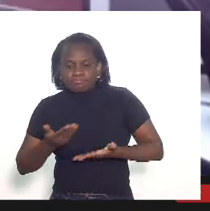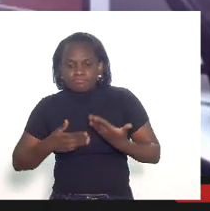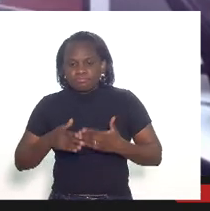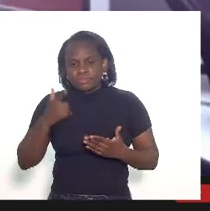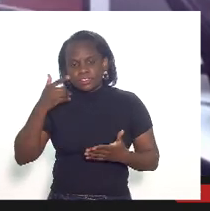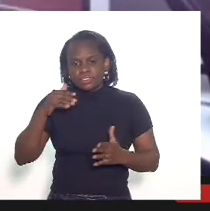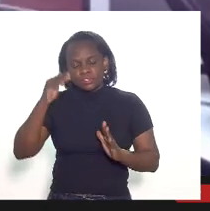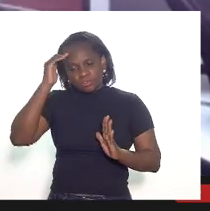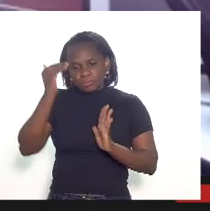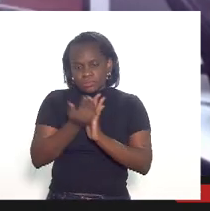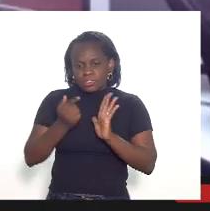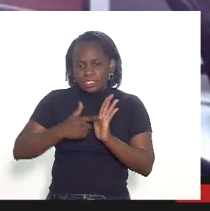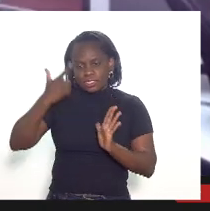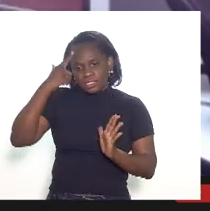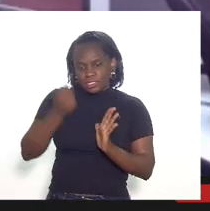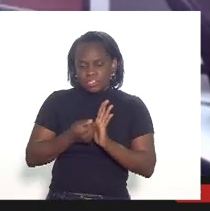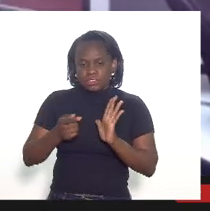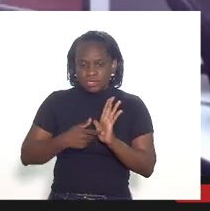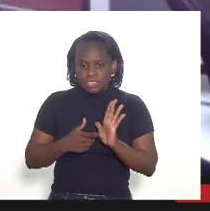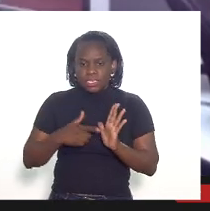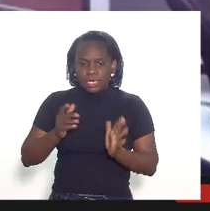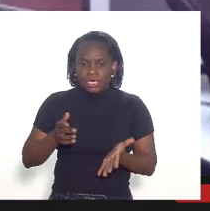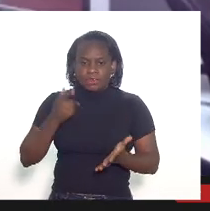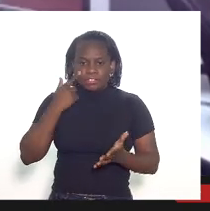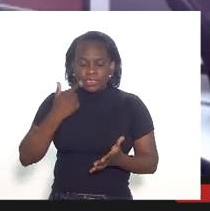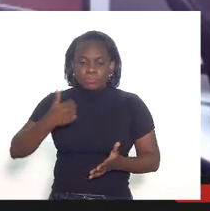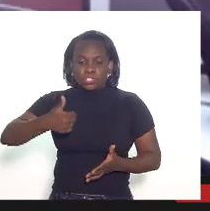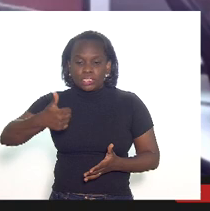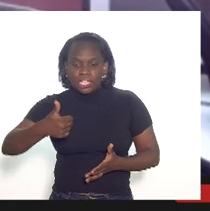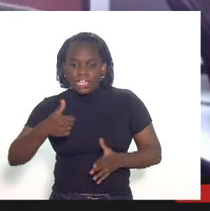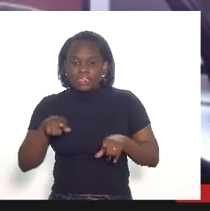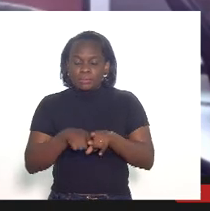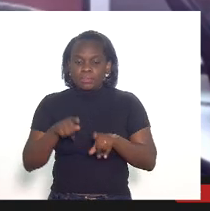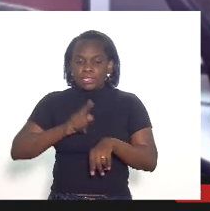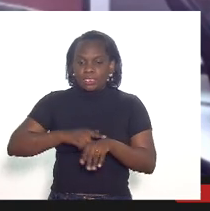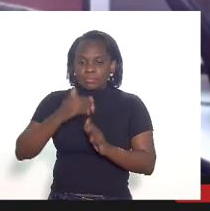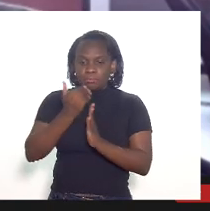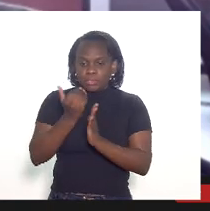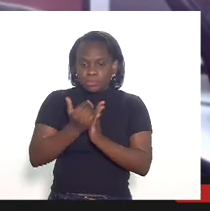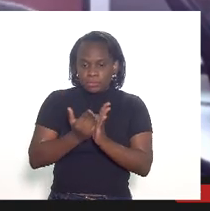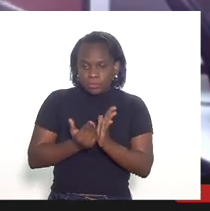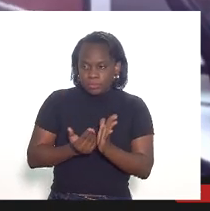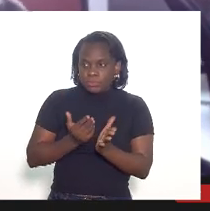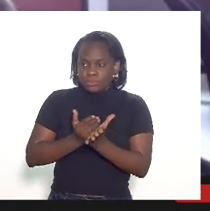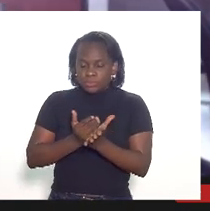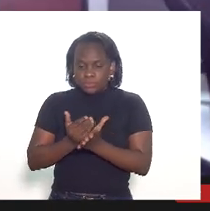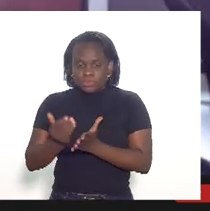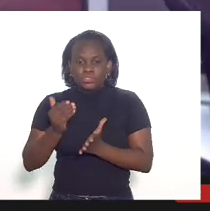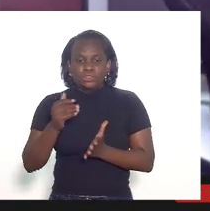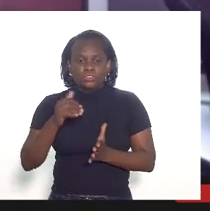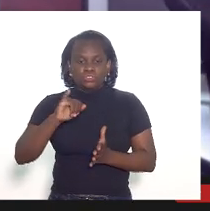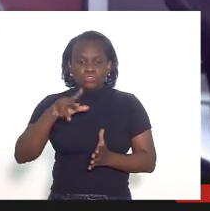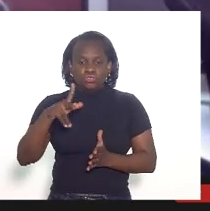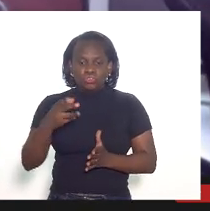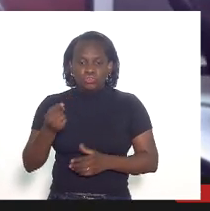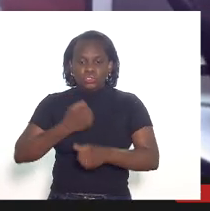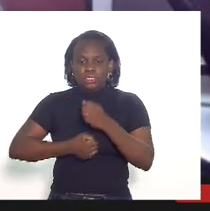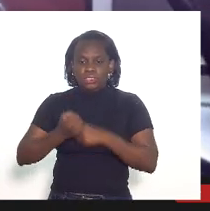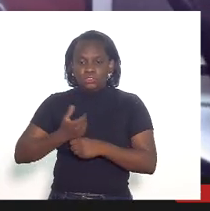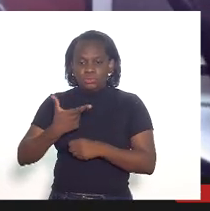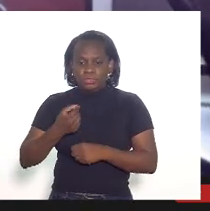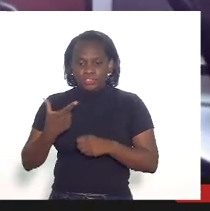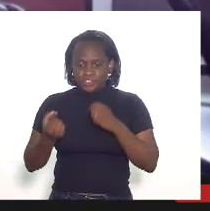decisão liminar que era para definição de prioridades e um cronograma e esse início ocorreu ali em julho de 2020